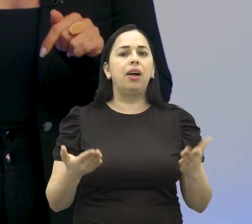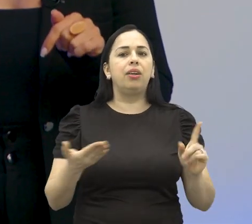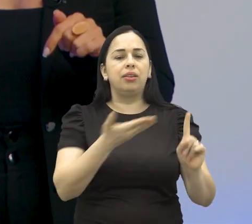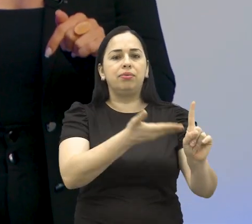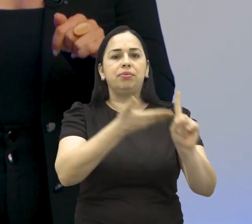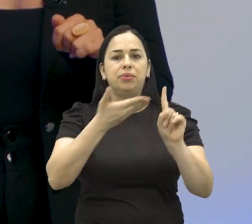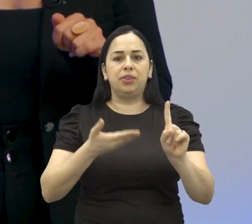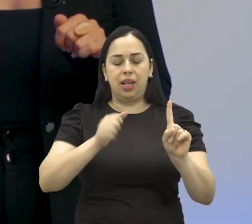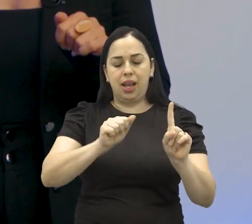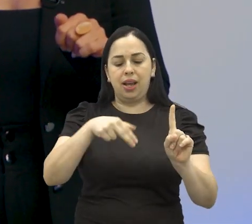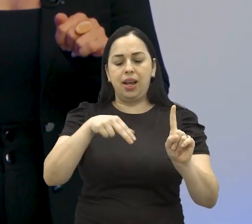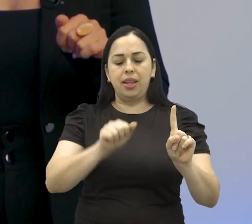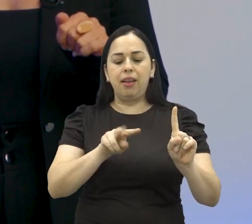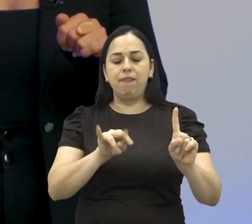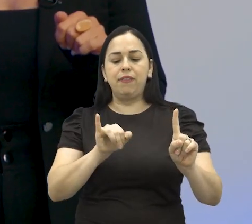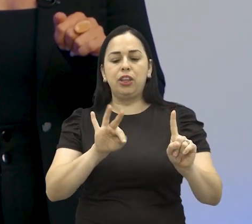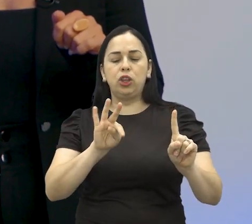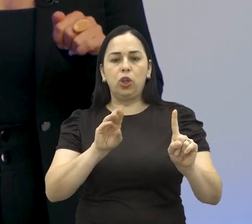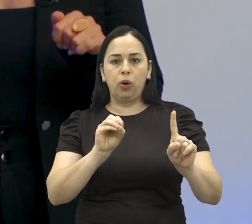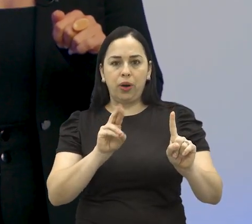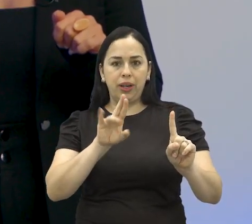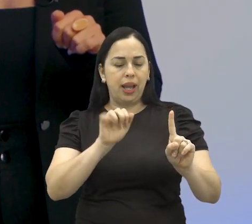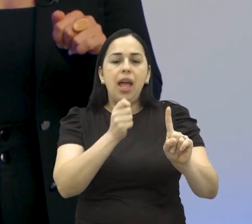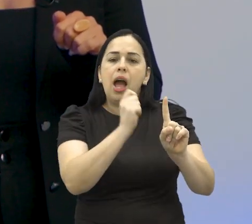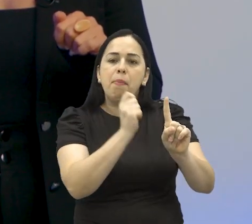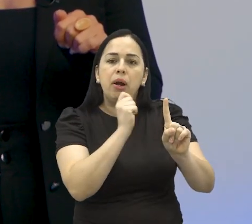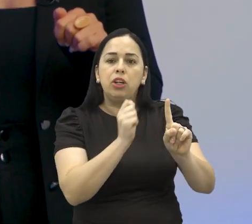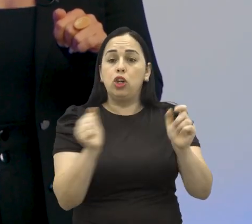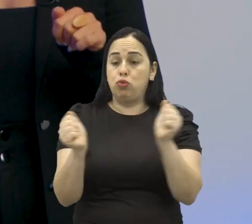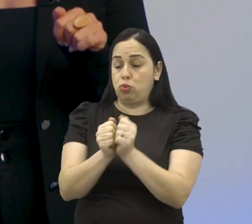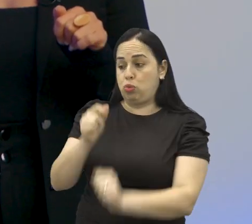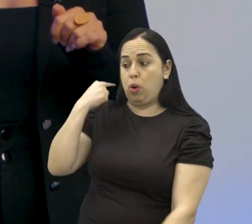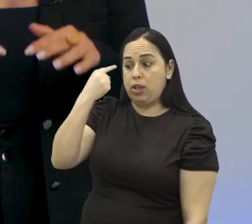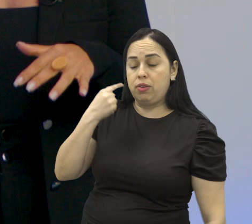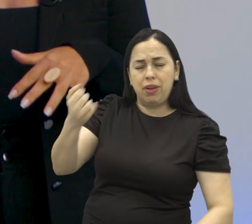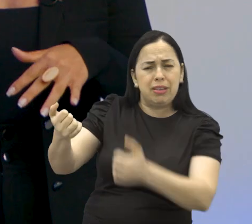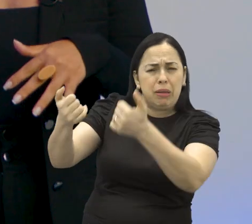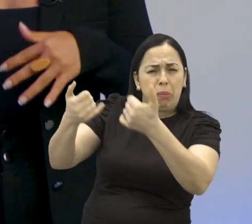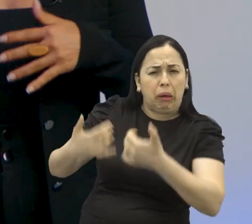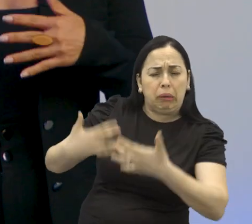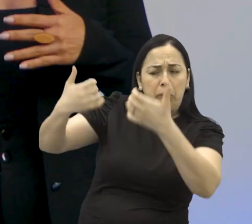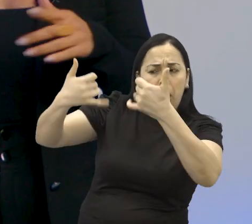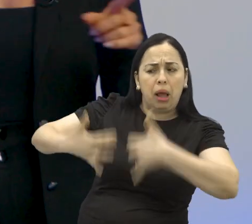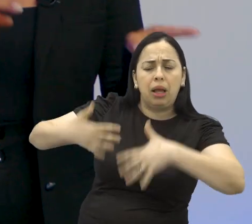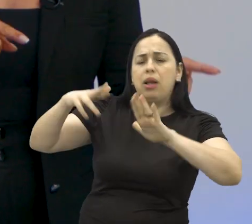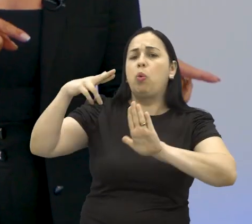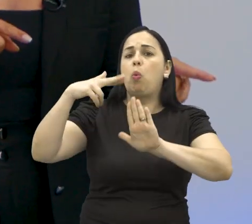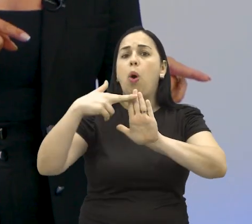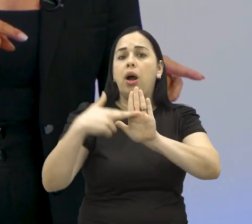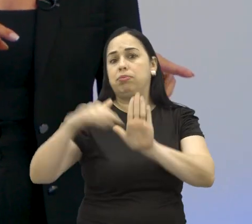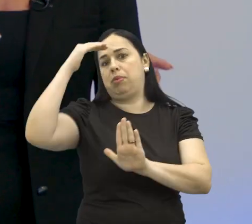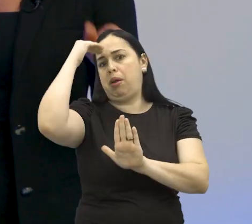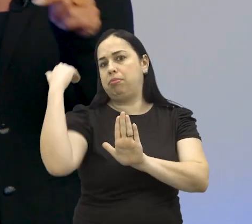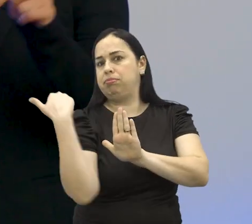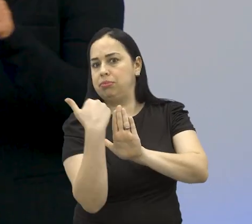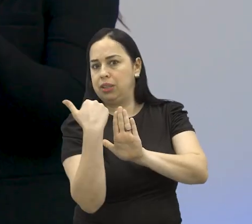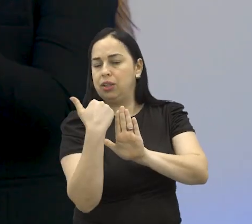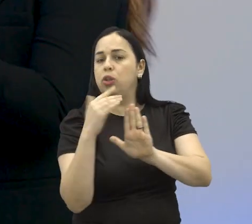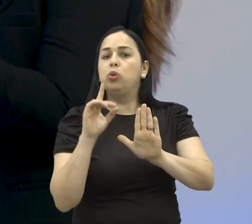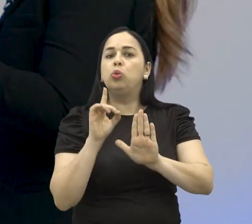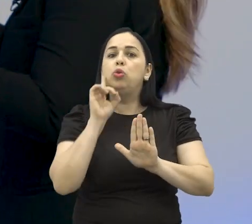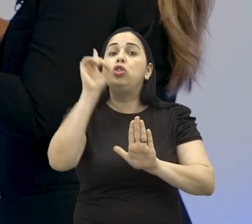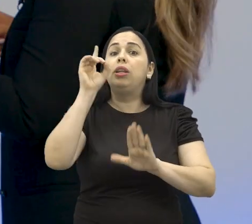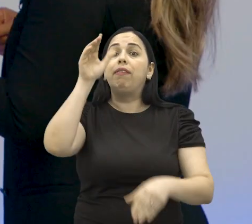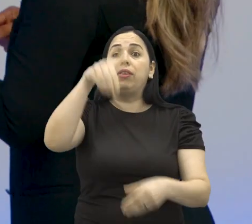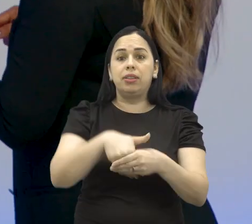chamar a Ana Vitória Caxias para essa conversa? Ela está com um advogado que vai explicar as regras que devem ser seguidas no